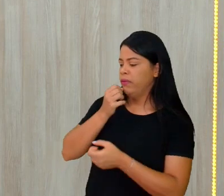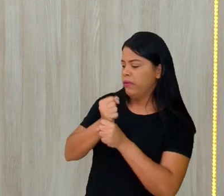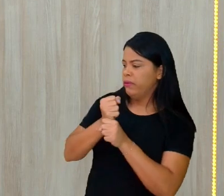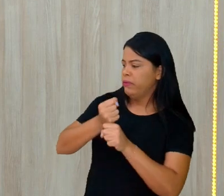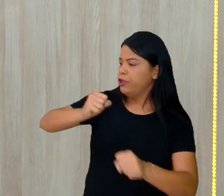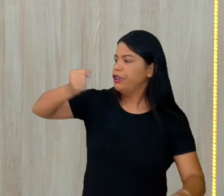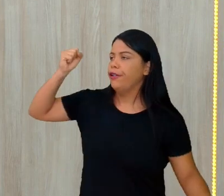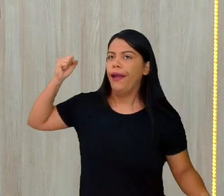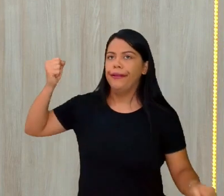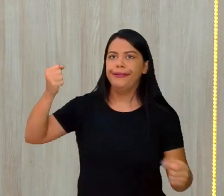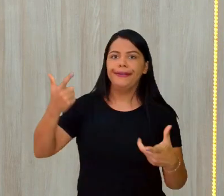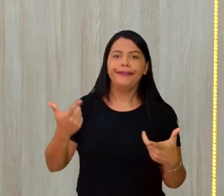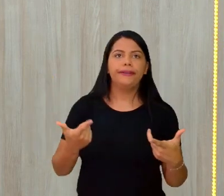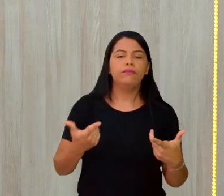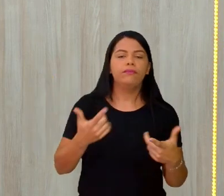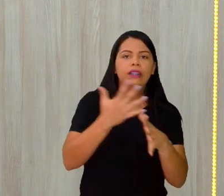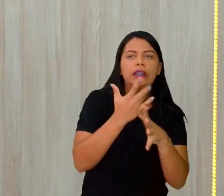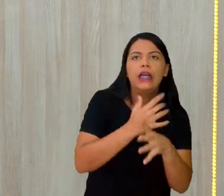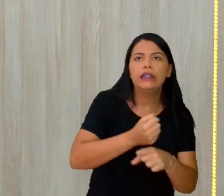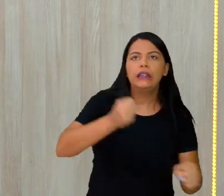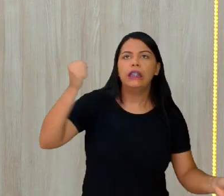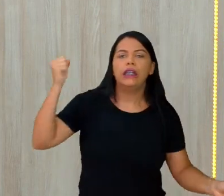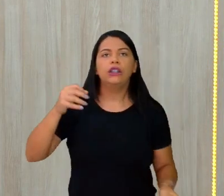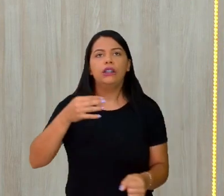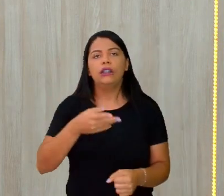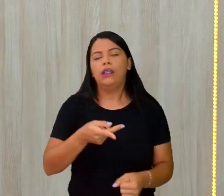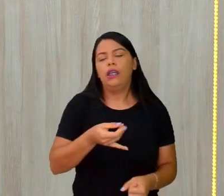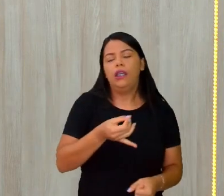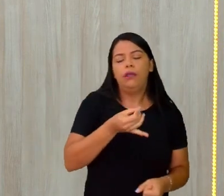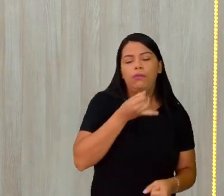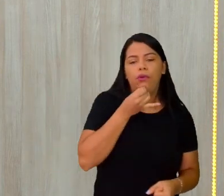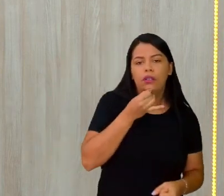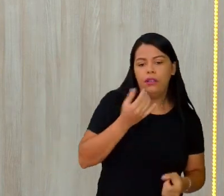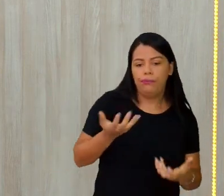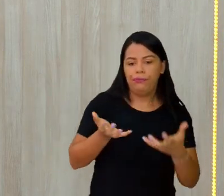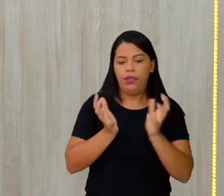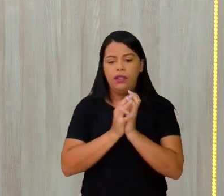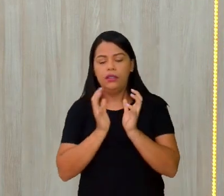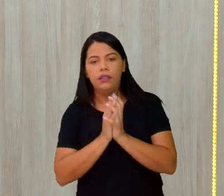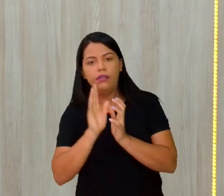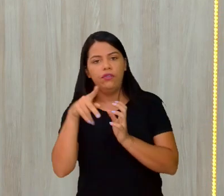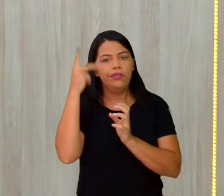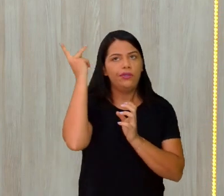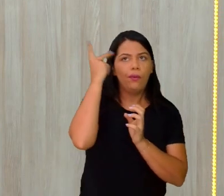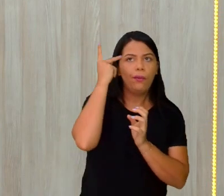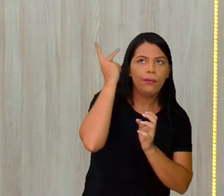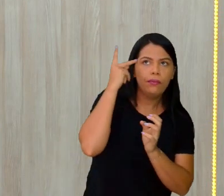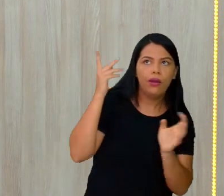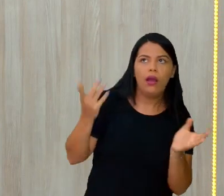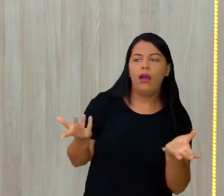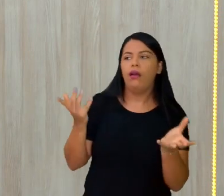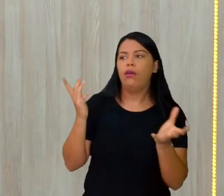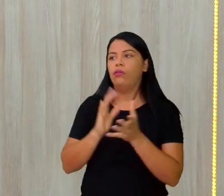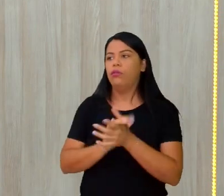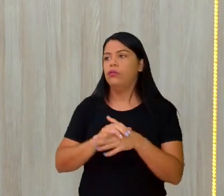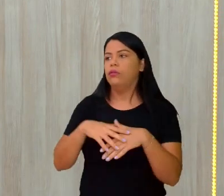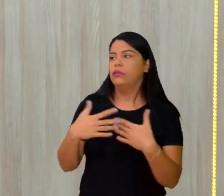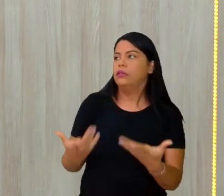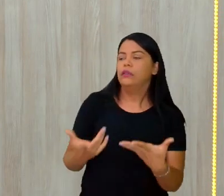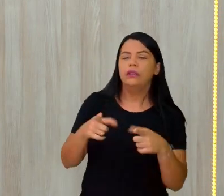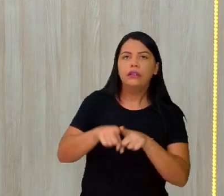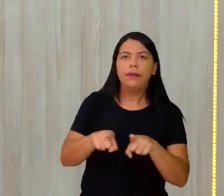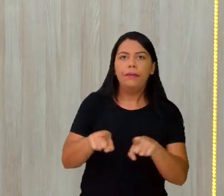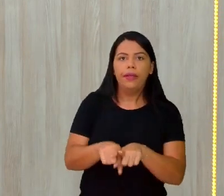Recife, São Paulo, Salvador. A gente dá aquela tomada aérea. gente vê bastante áreas